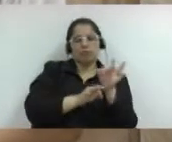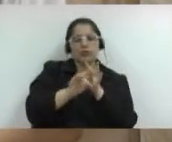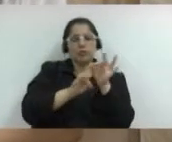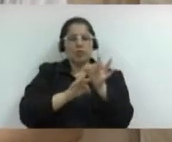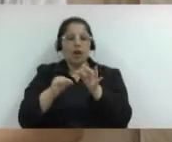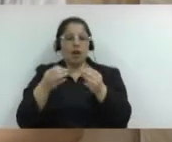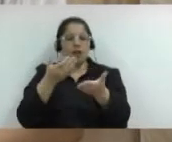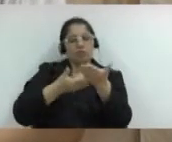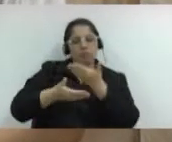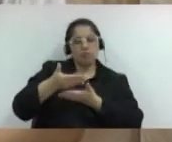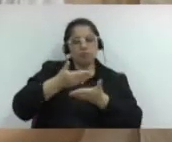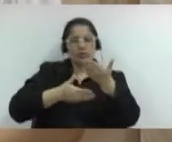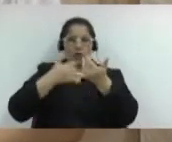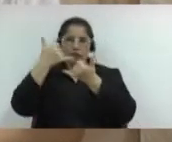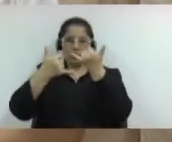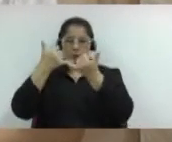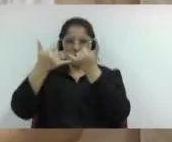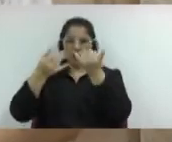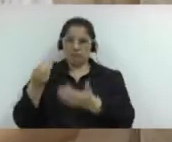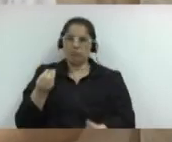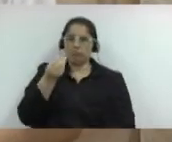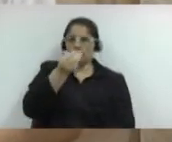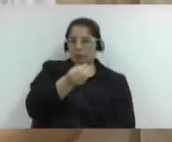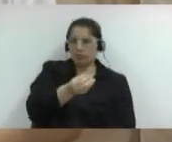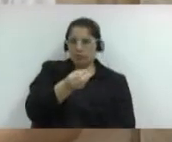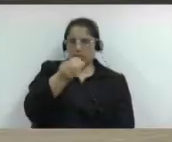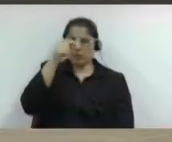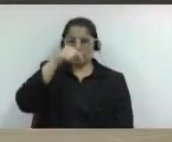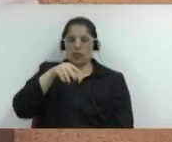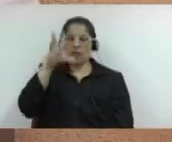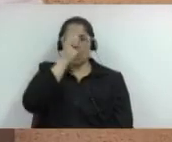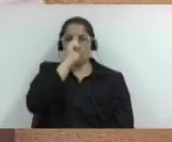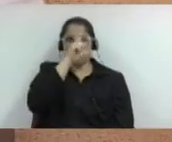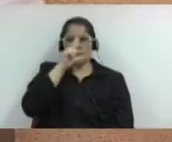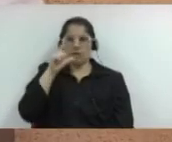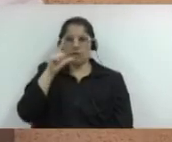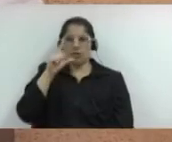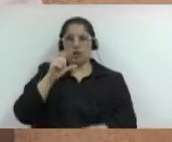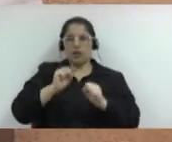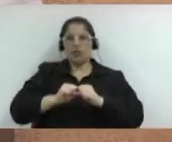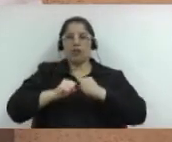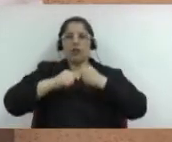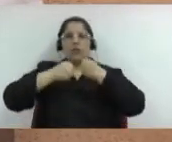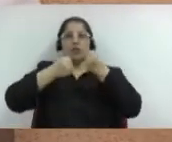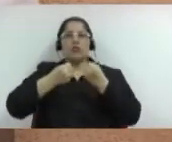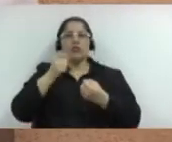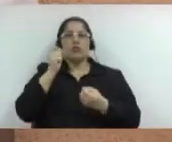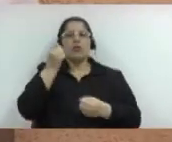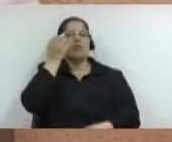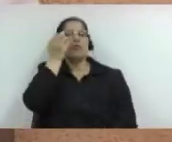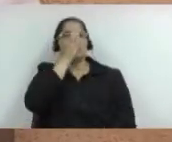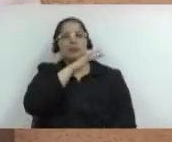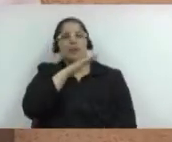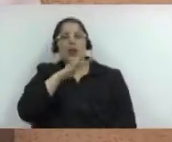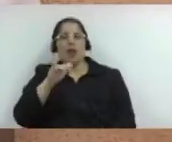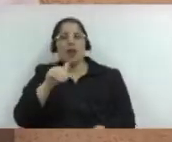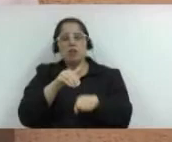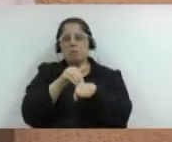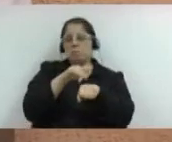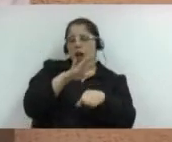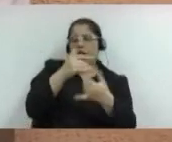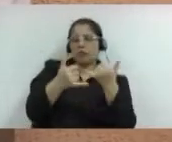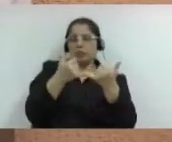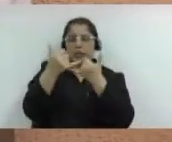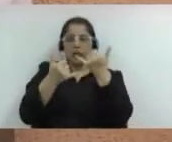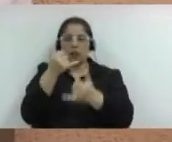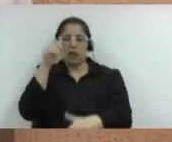A Feira de Trocas e Doações de Brinquedos de Limeira defende uma infância com mais brincadeiras e menos consumismo.